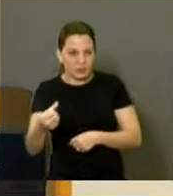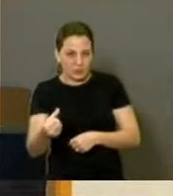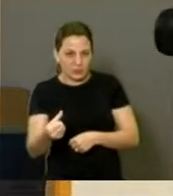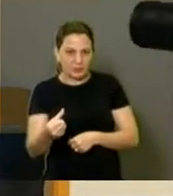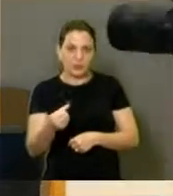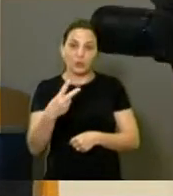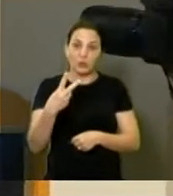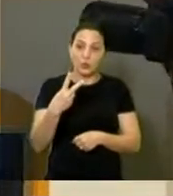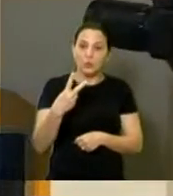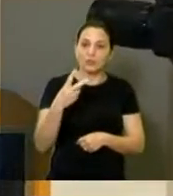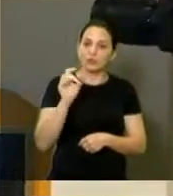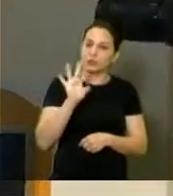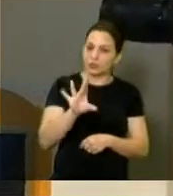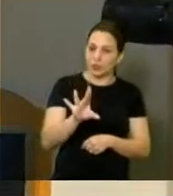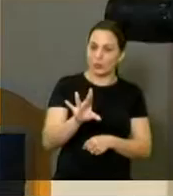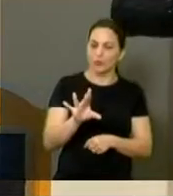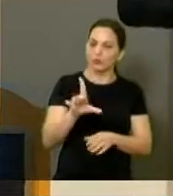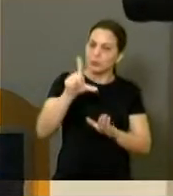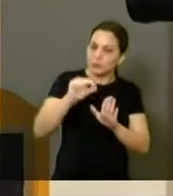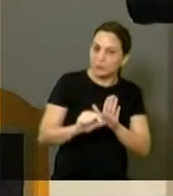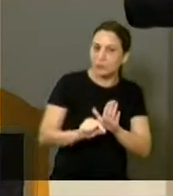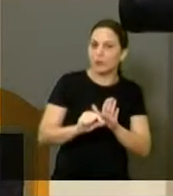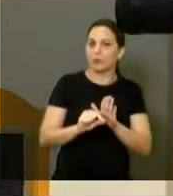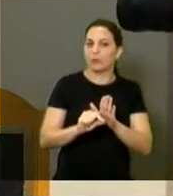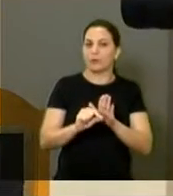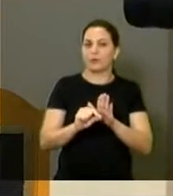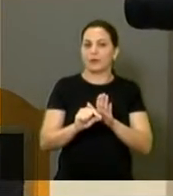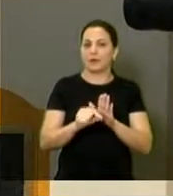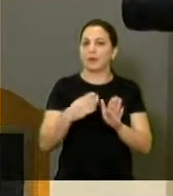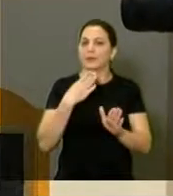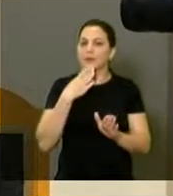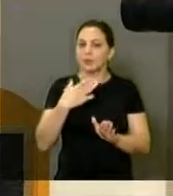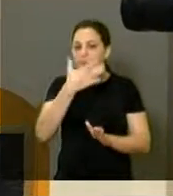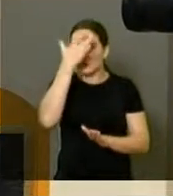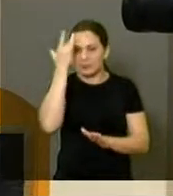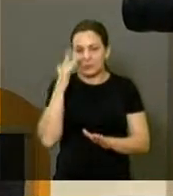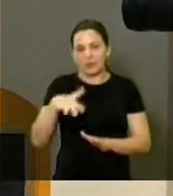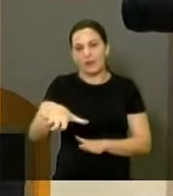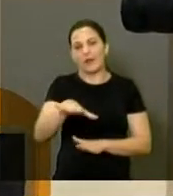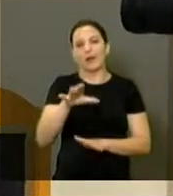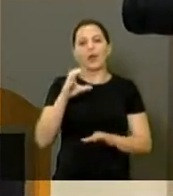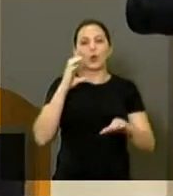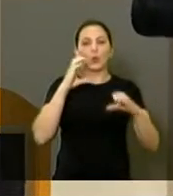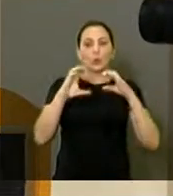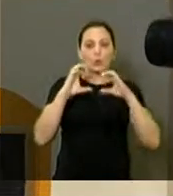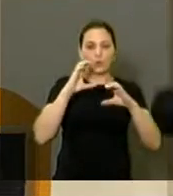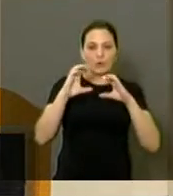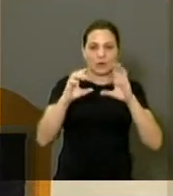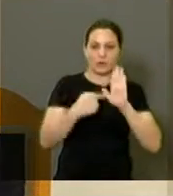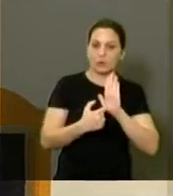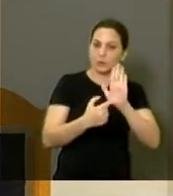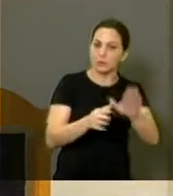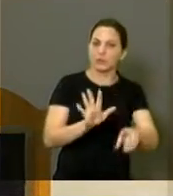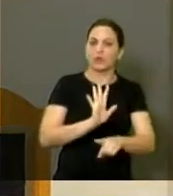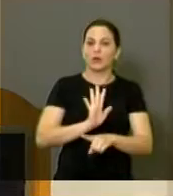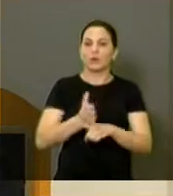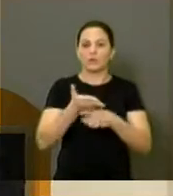casos. Então, eu gostaria de pedir para que o pessoal do setor de comunicação, por favor, passe o vídeo.